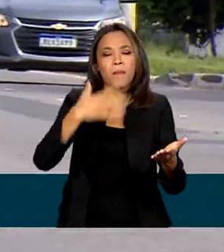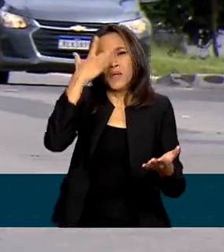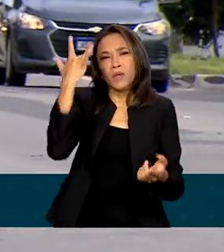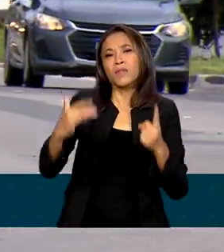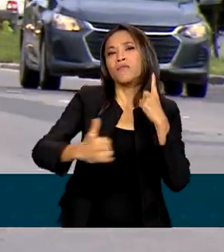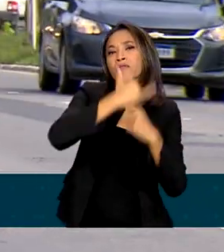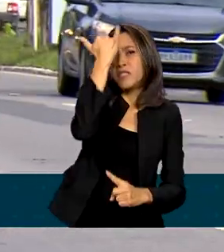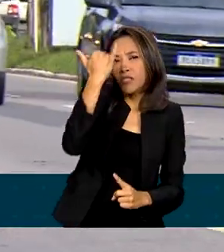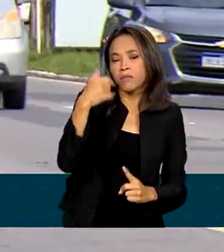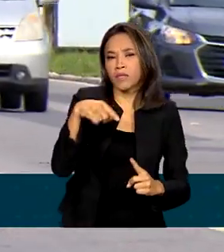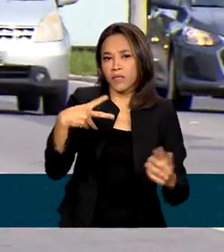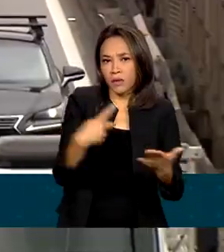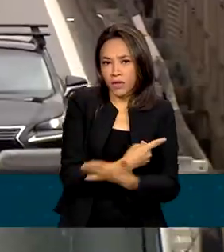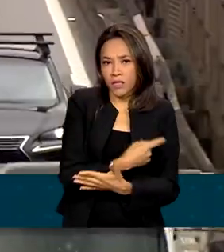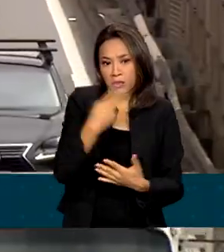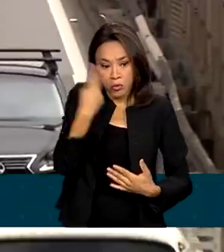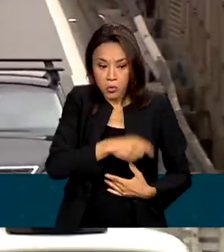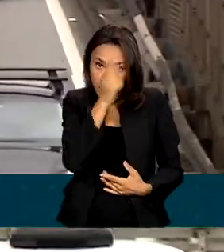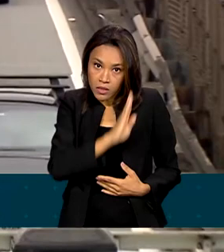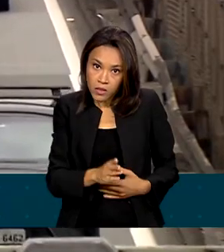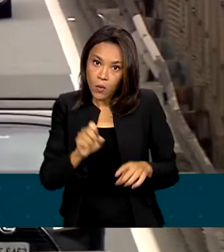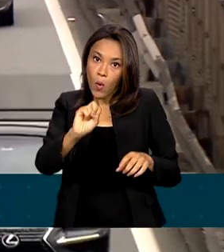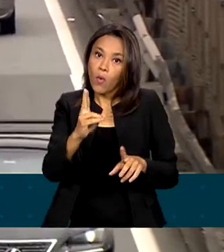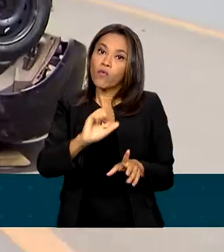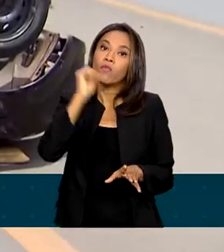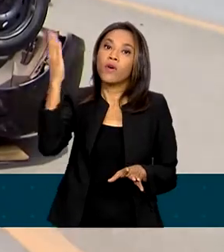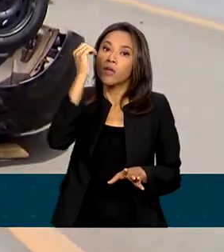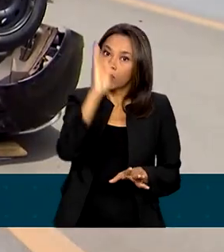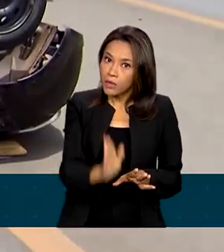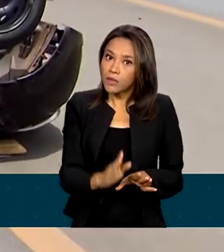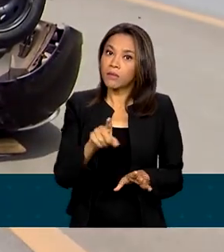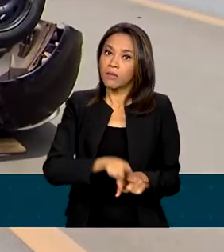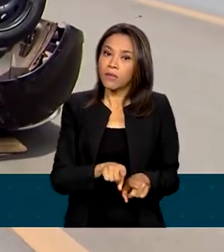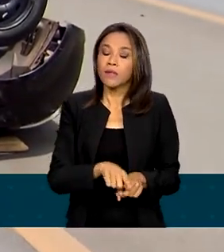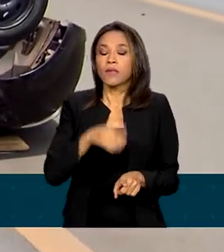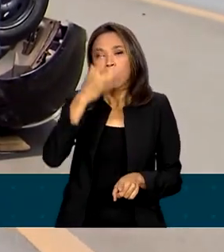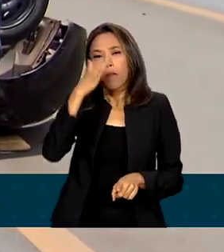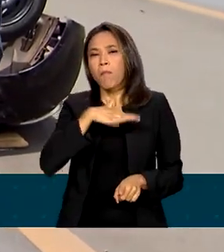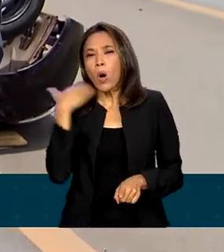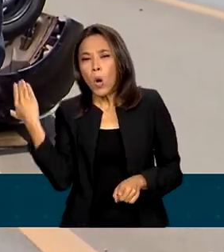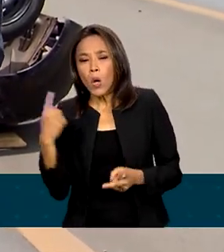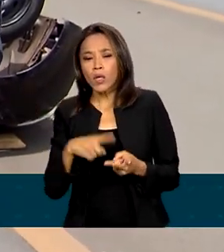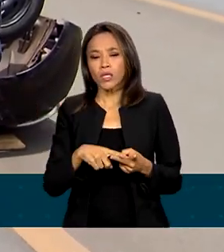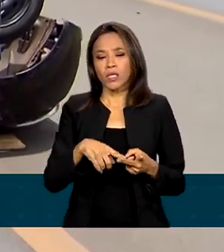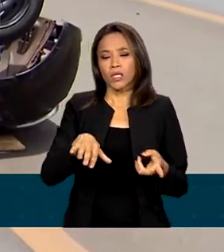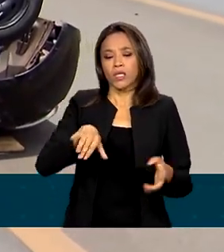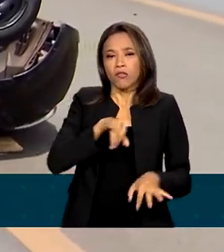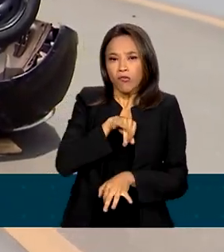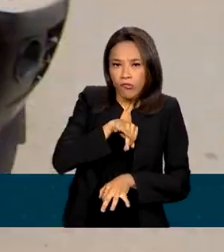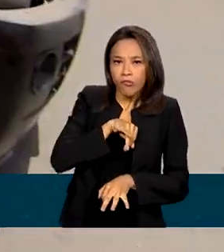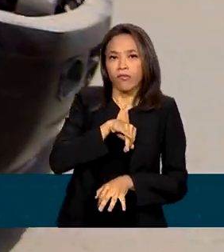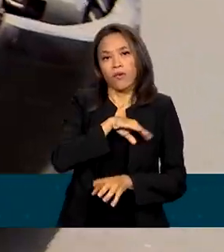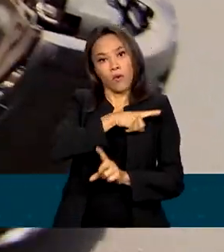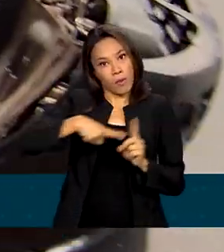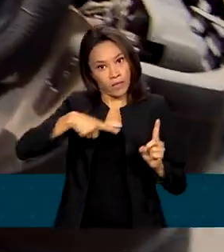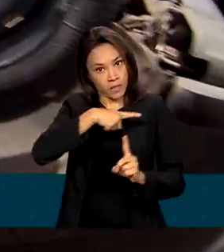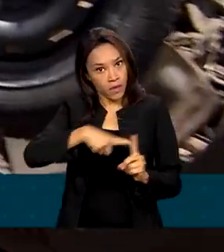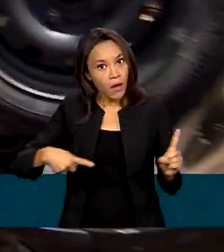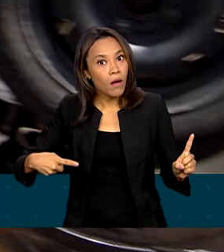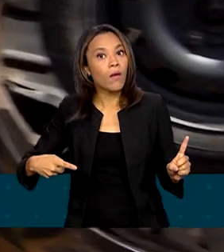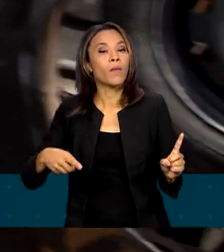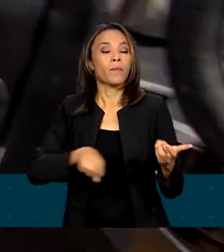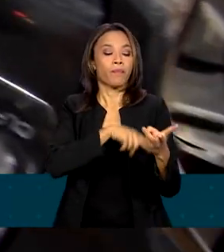brasileiros ou estrangeiros. A indenização é paga em casos de morte, invalidez permanente, total ou parcial,